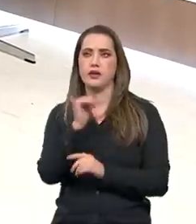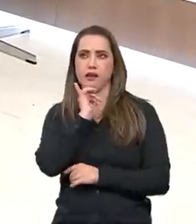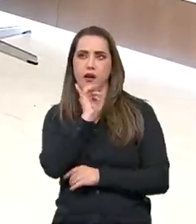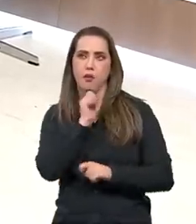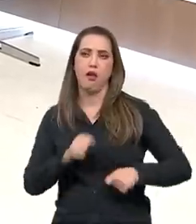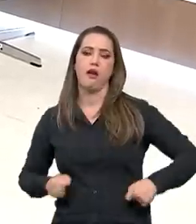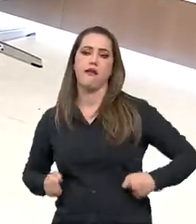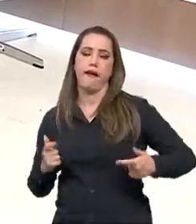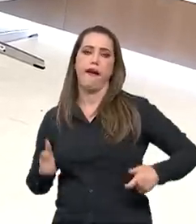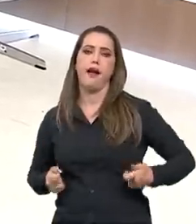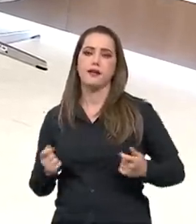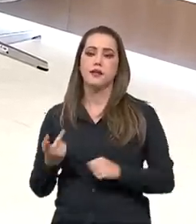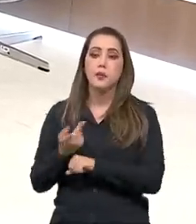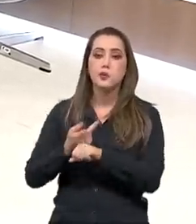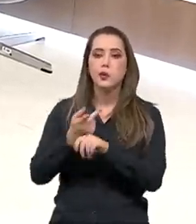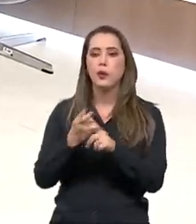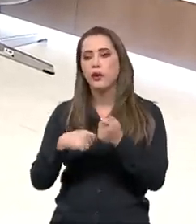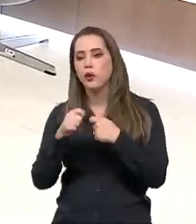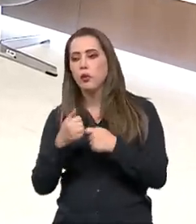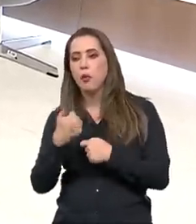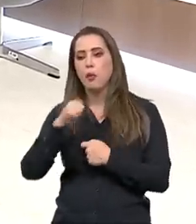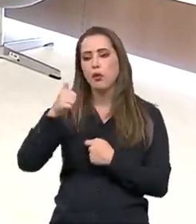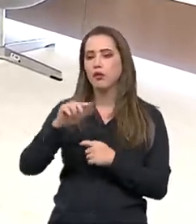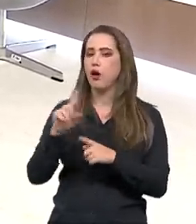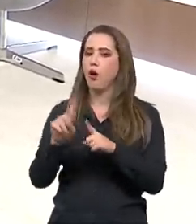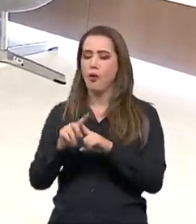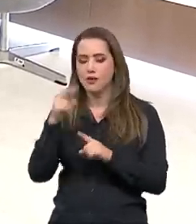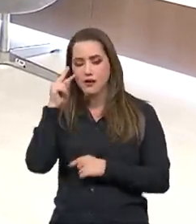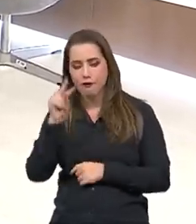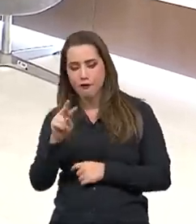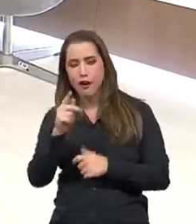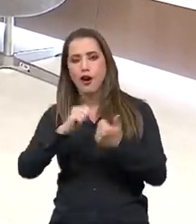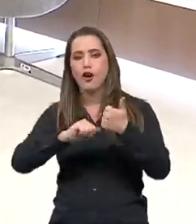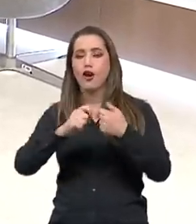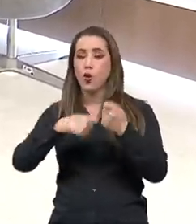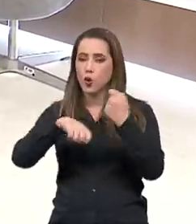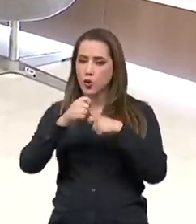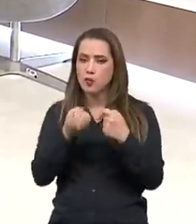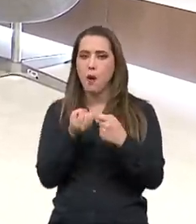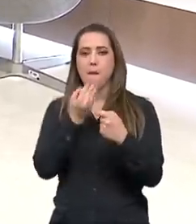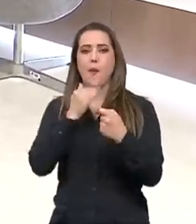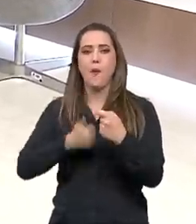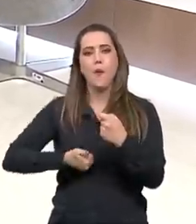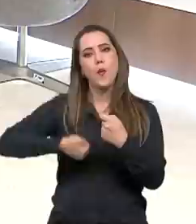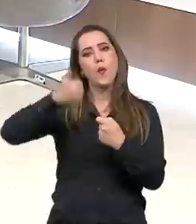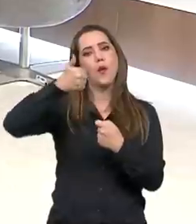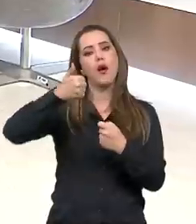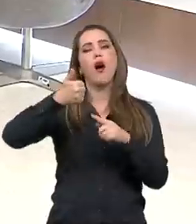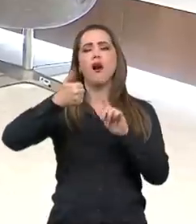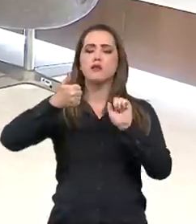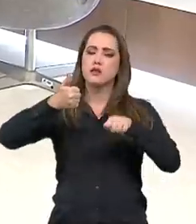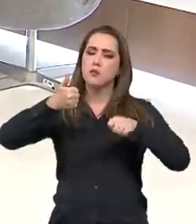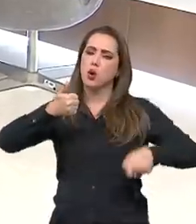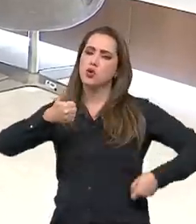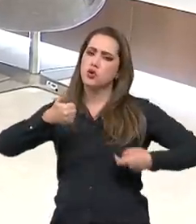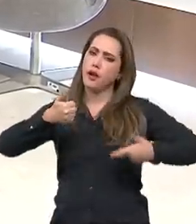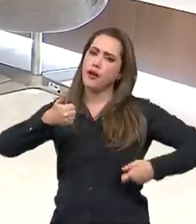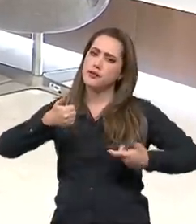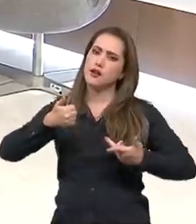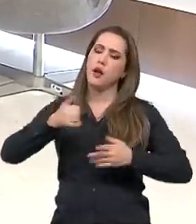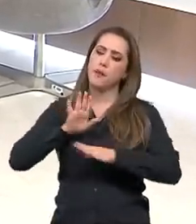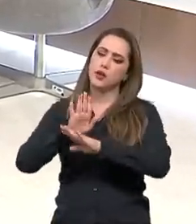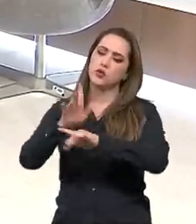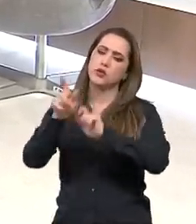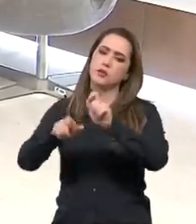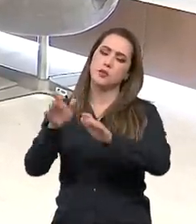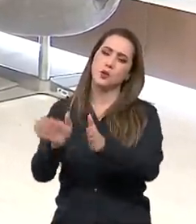vai em busca da atividade econômica. Você tem um resultado econômico e depois você pode promover o gasto social para acolher as pessoas mais vulneráveis